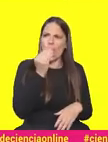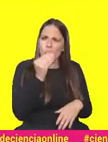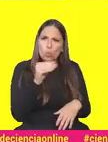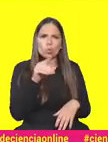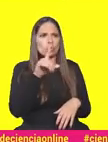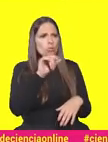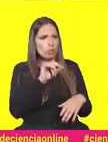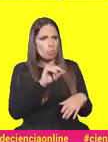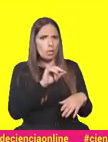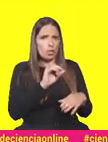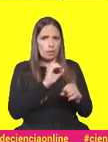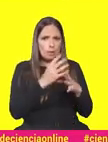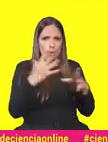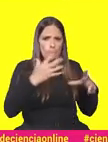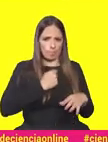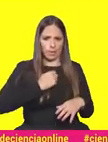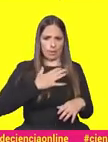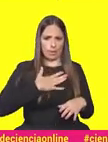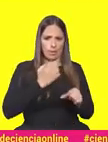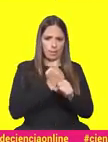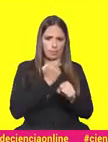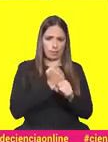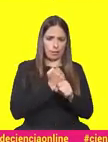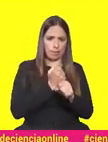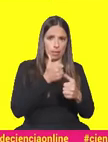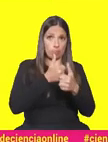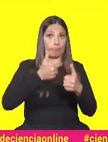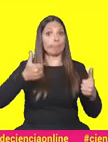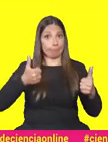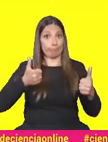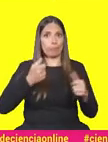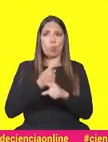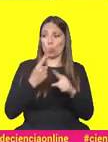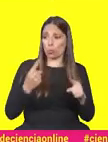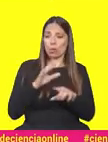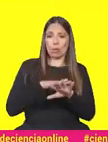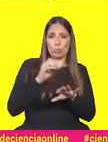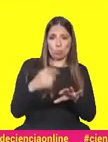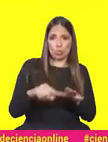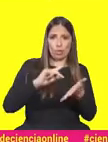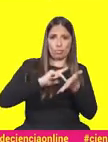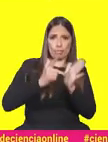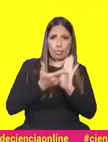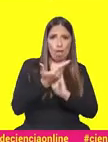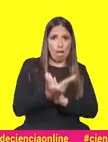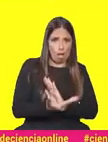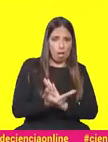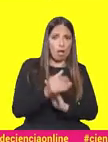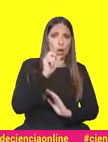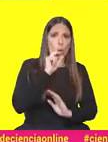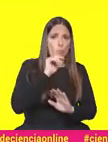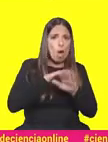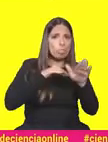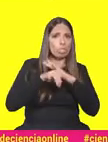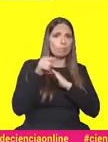só. A maior parte das nossas empresas está a trabalhar de forma remota. E porquê? Porque nós temos tecnologia hoje em dia que o